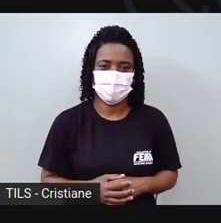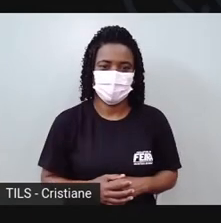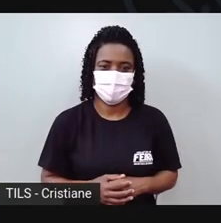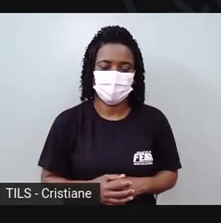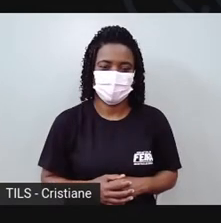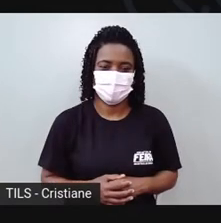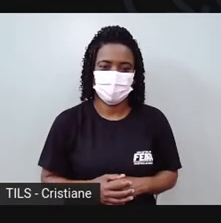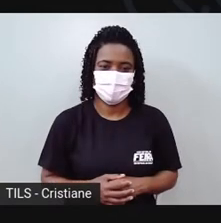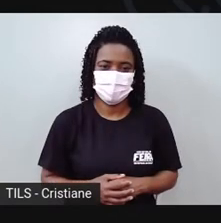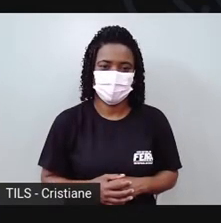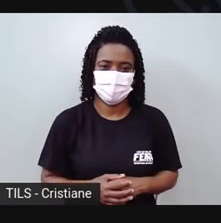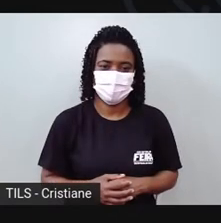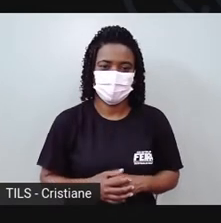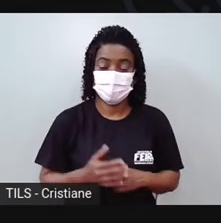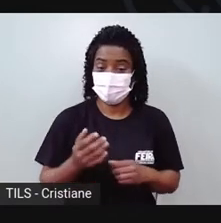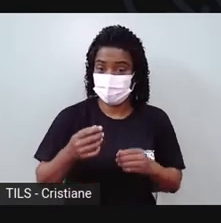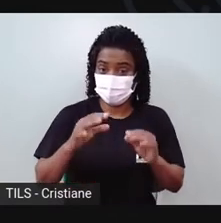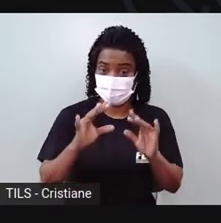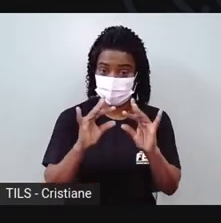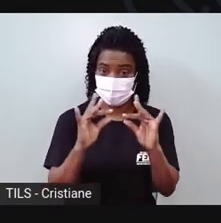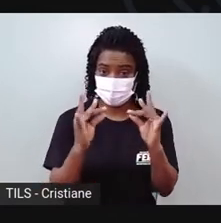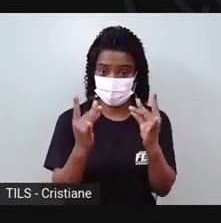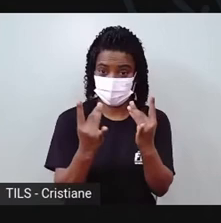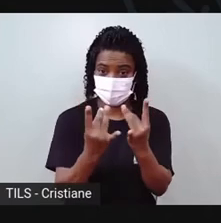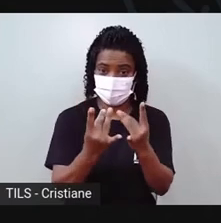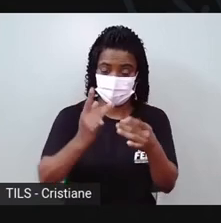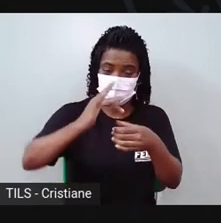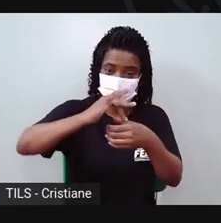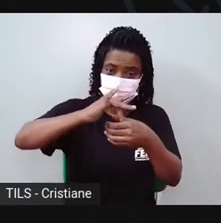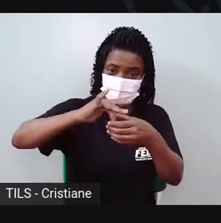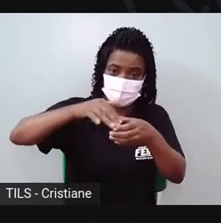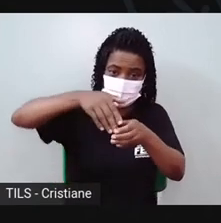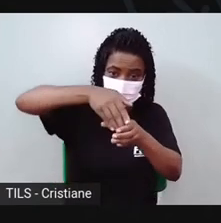Agora dá uma ajeitadinha final, acabamento final.